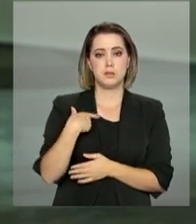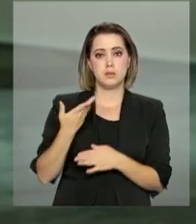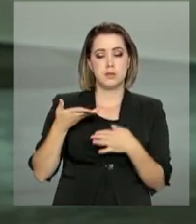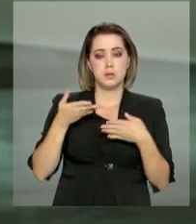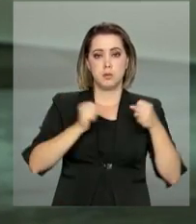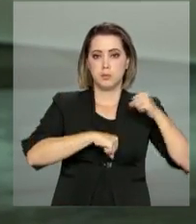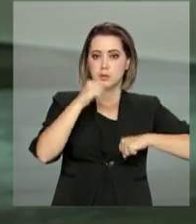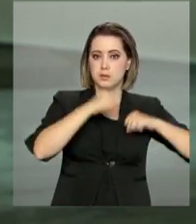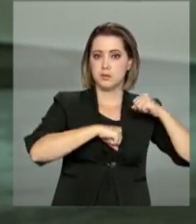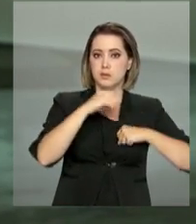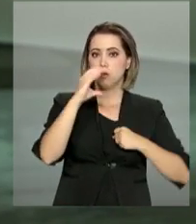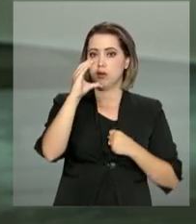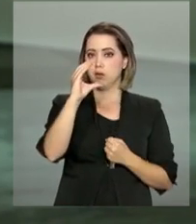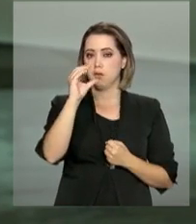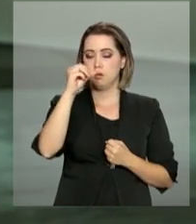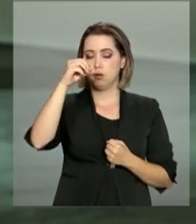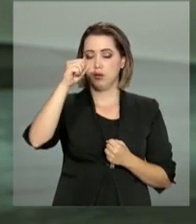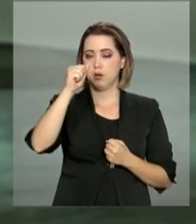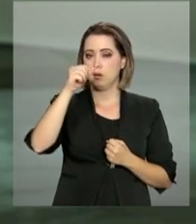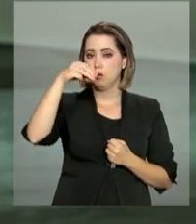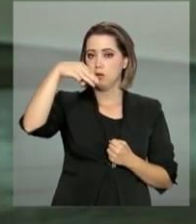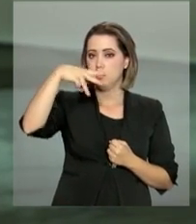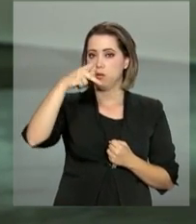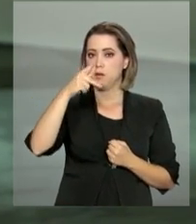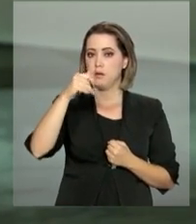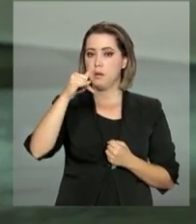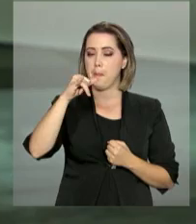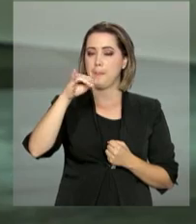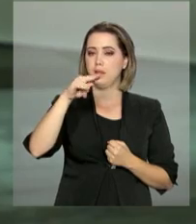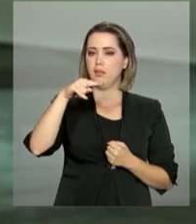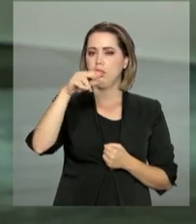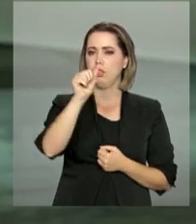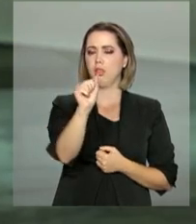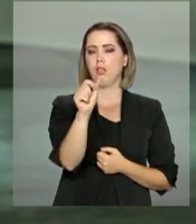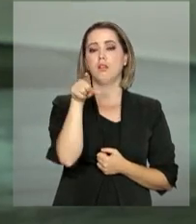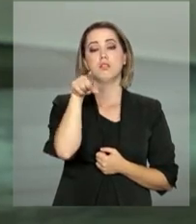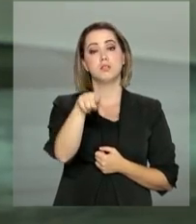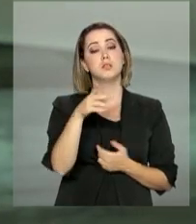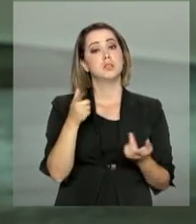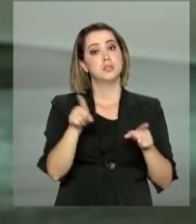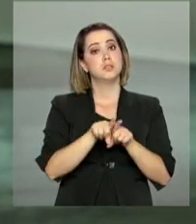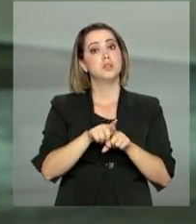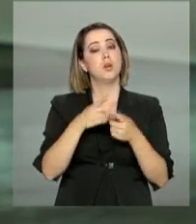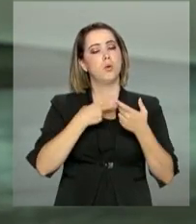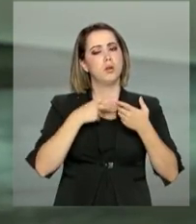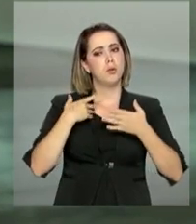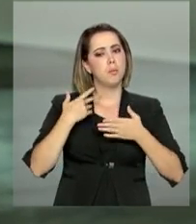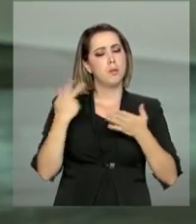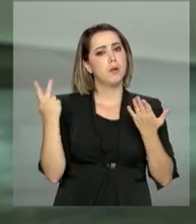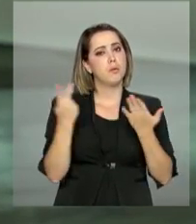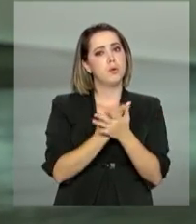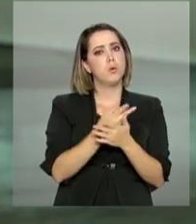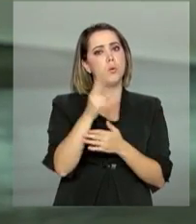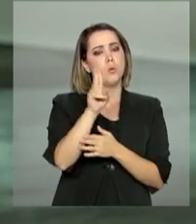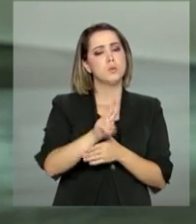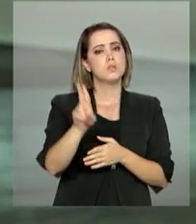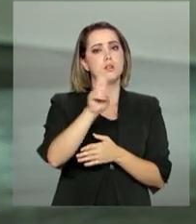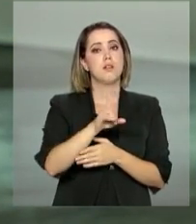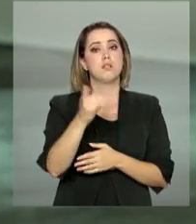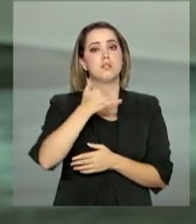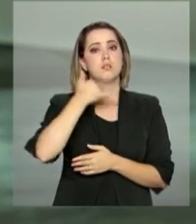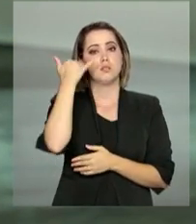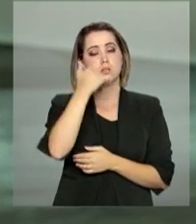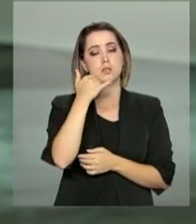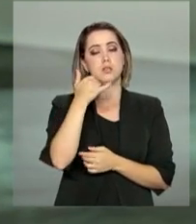região de Campinas, em São Paulo. Semicondutores são processadores para celular ou para quaisquer outros equipamentos eletrônicos que utilizam a